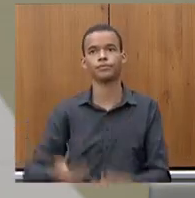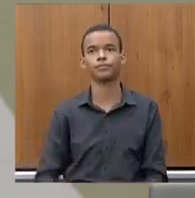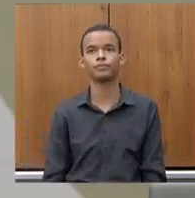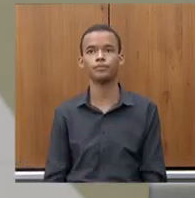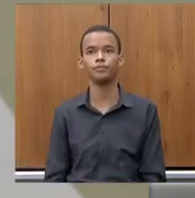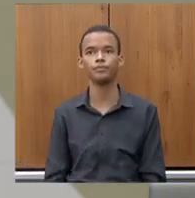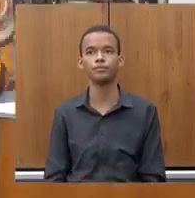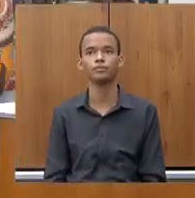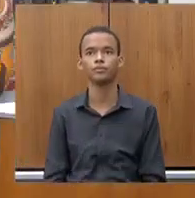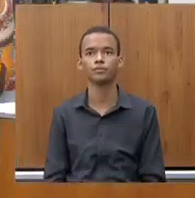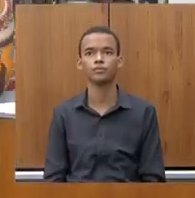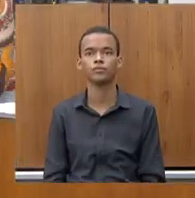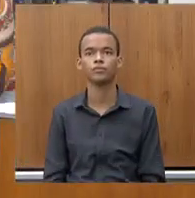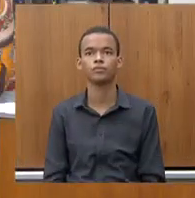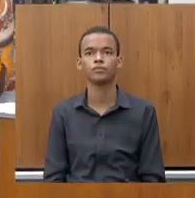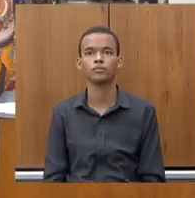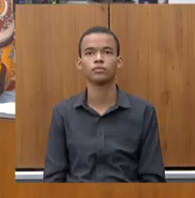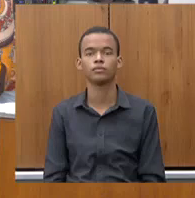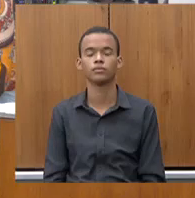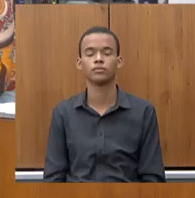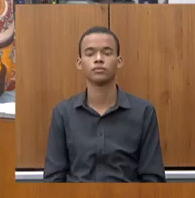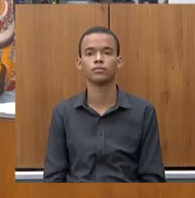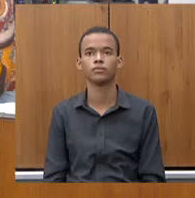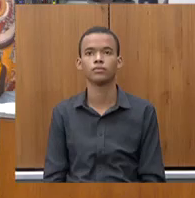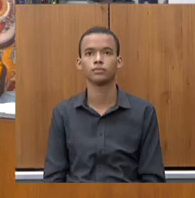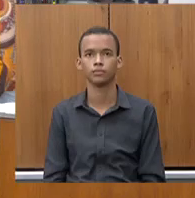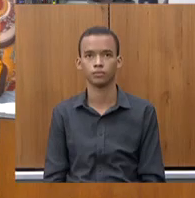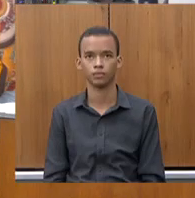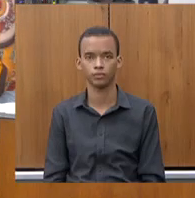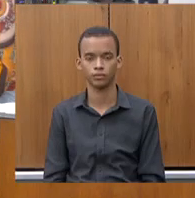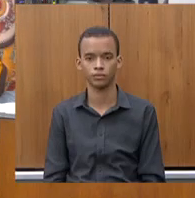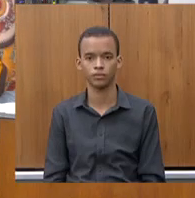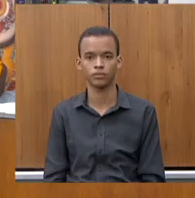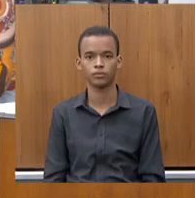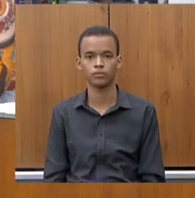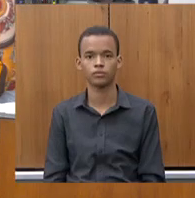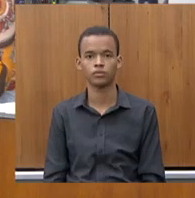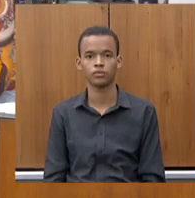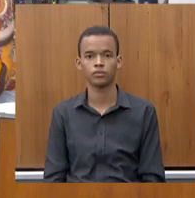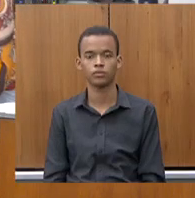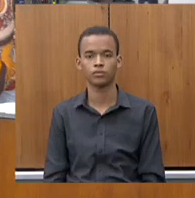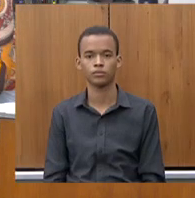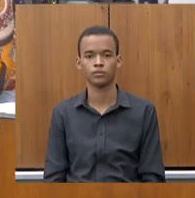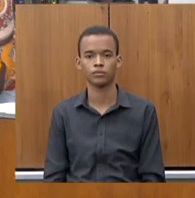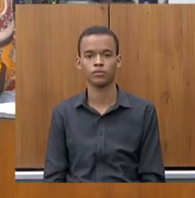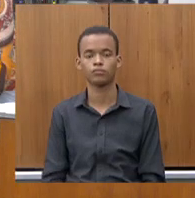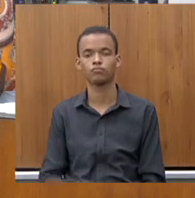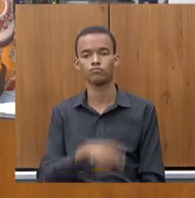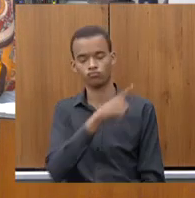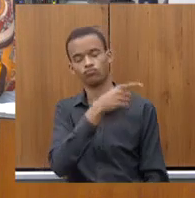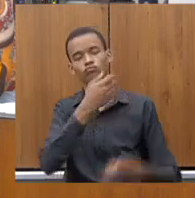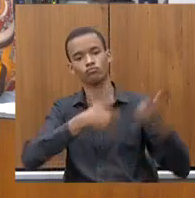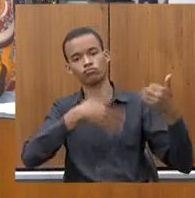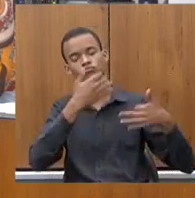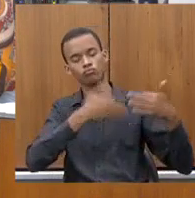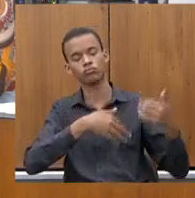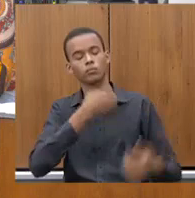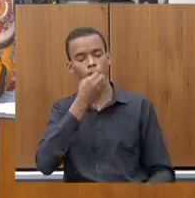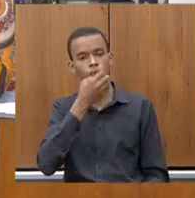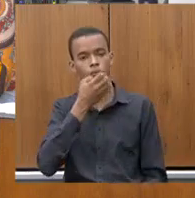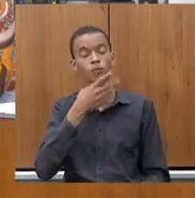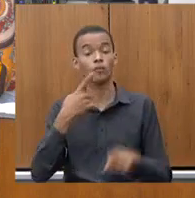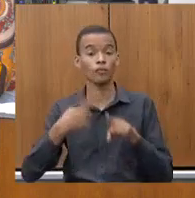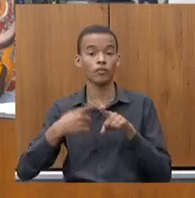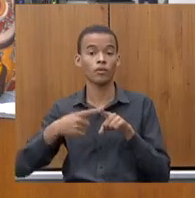interessante isso que o senhor falou considerando que acho que não é só Minas Gerais que metade da população não tem